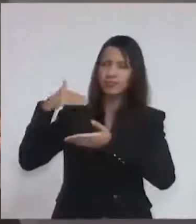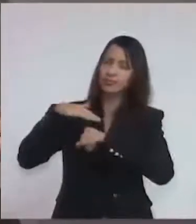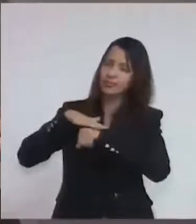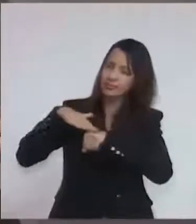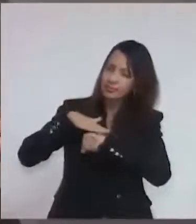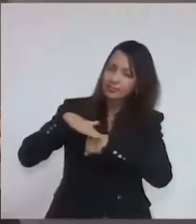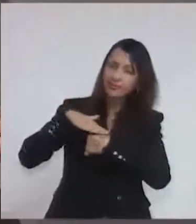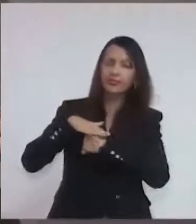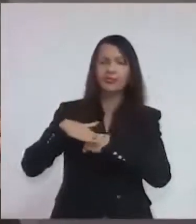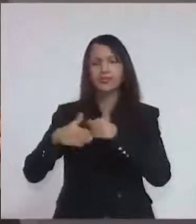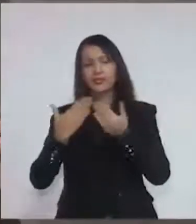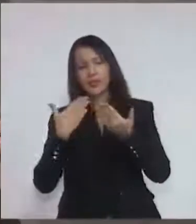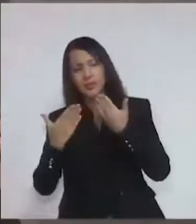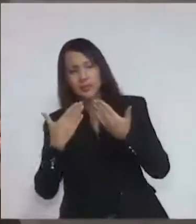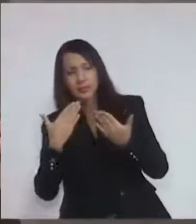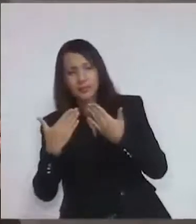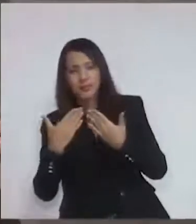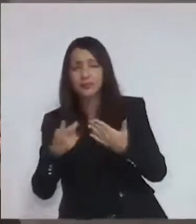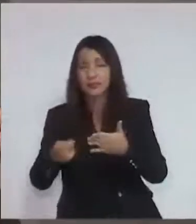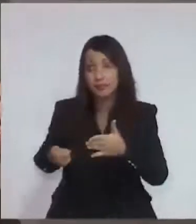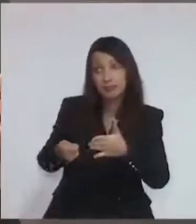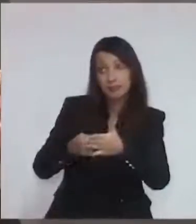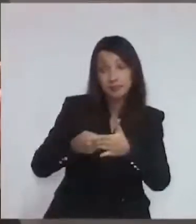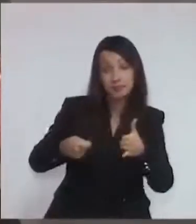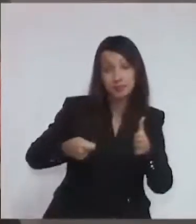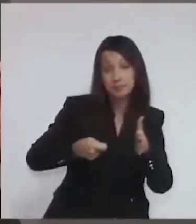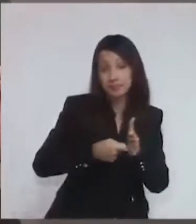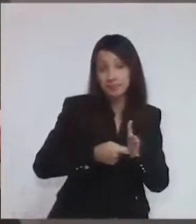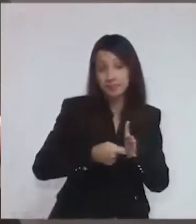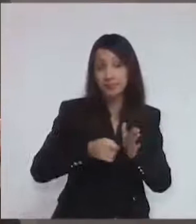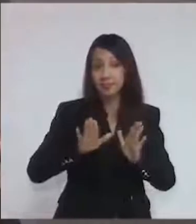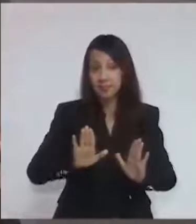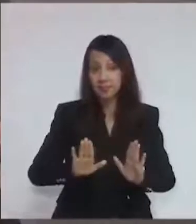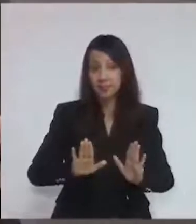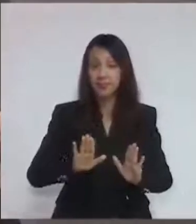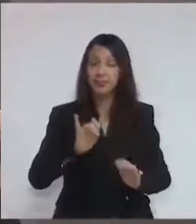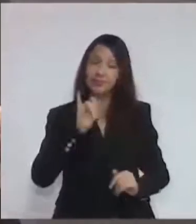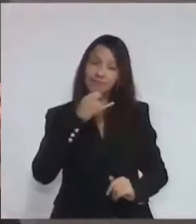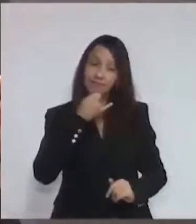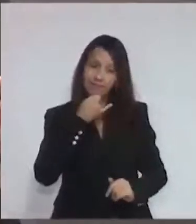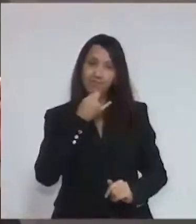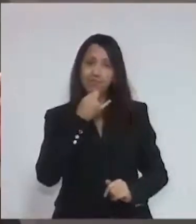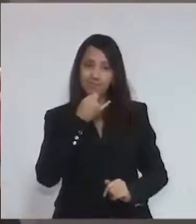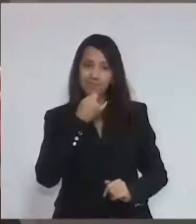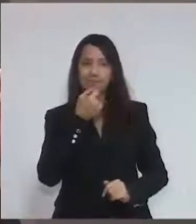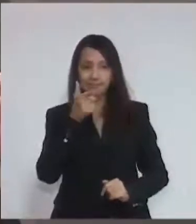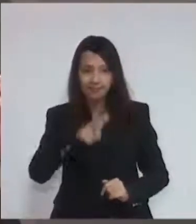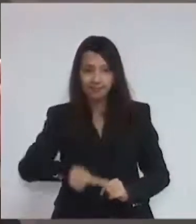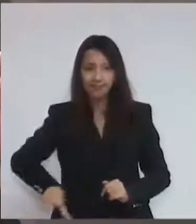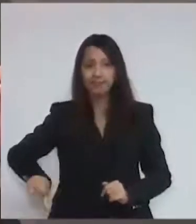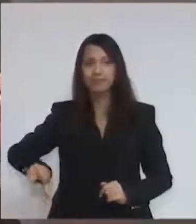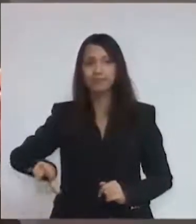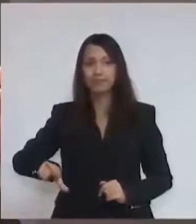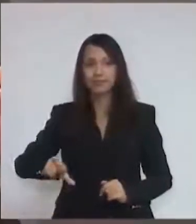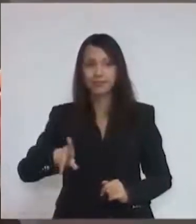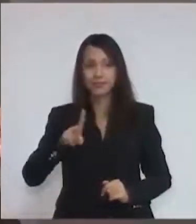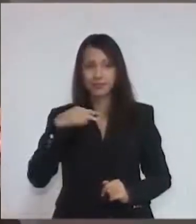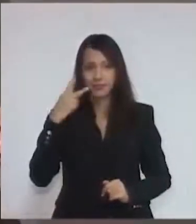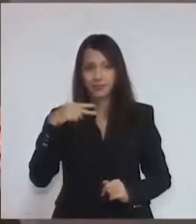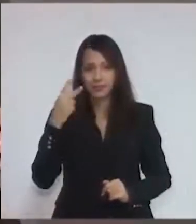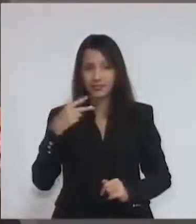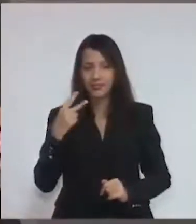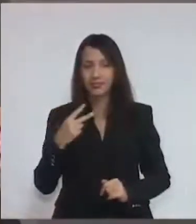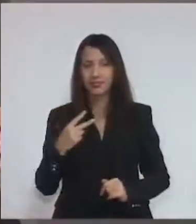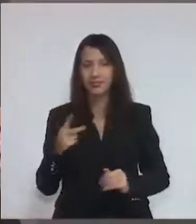dialogamos, que cobramos. Só que, infelizmente, mais uma vez, os vereadores da